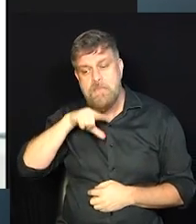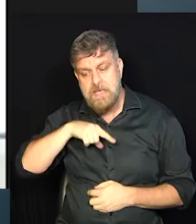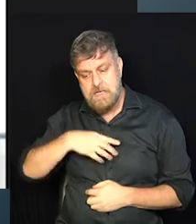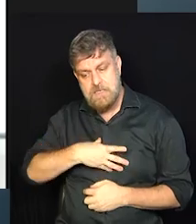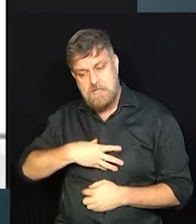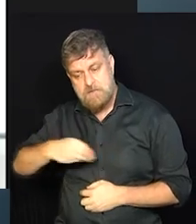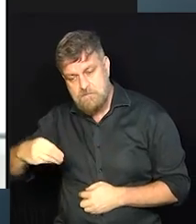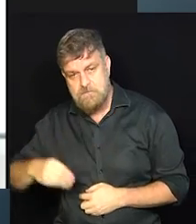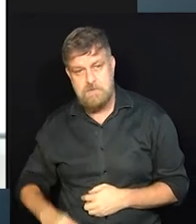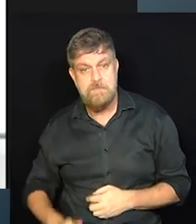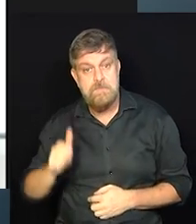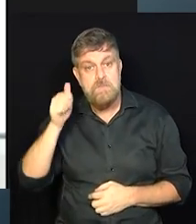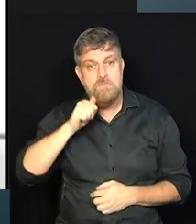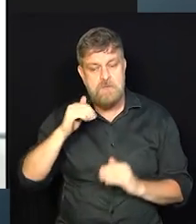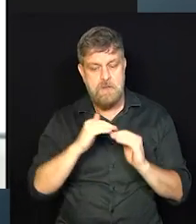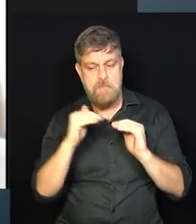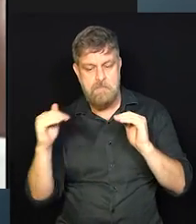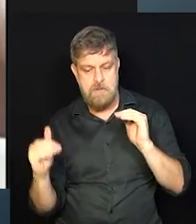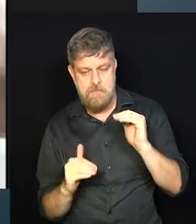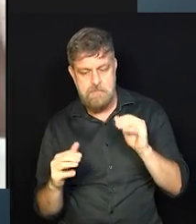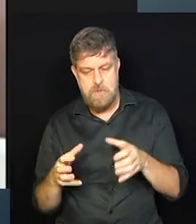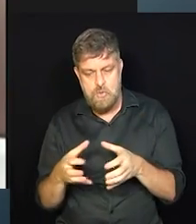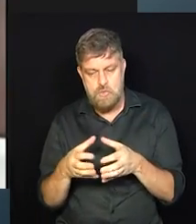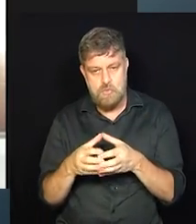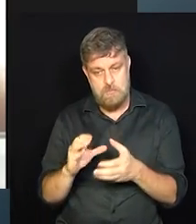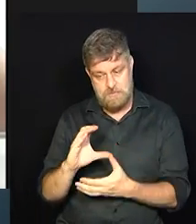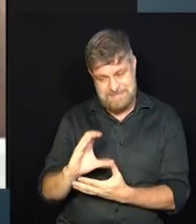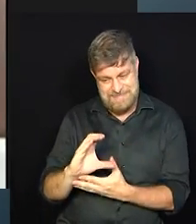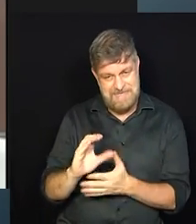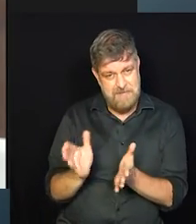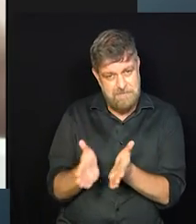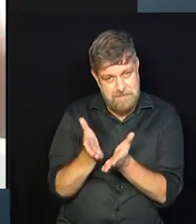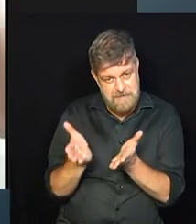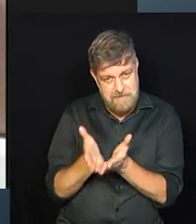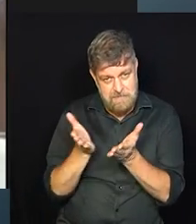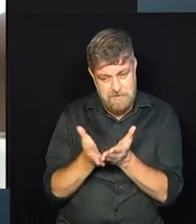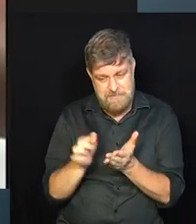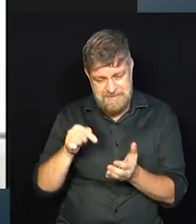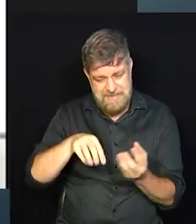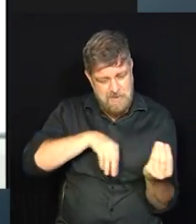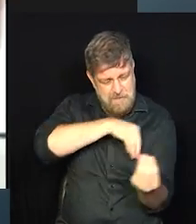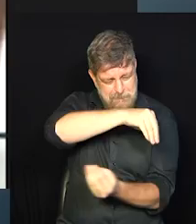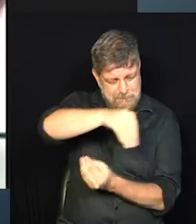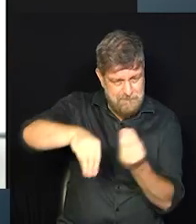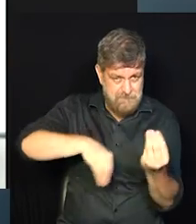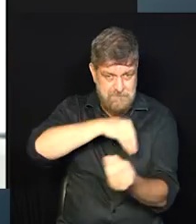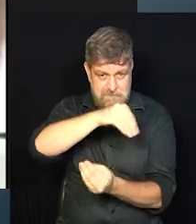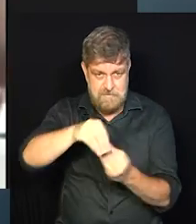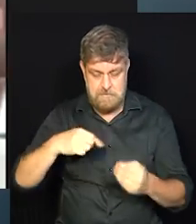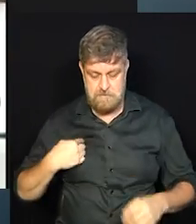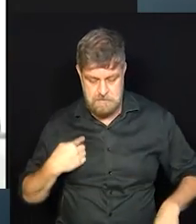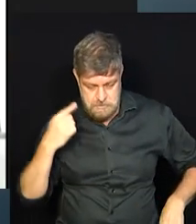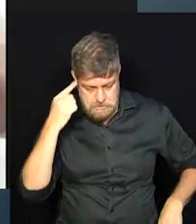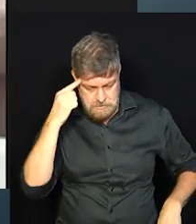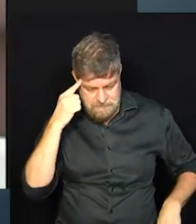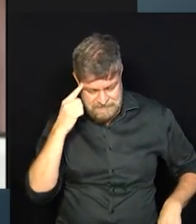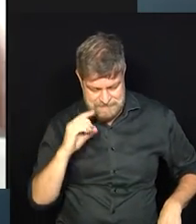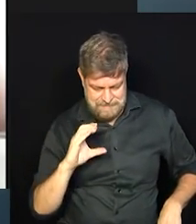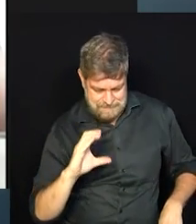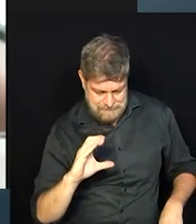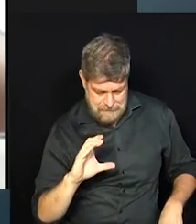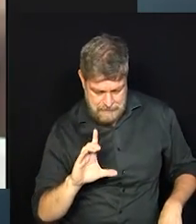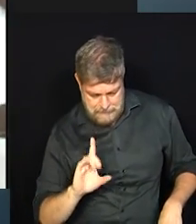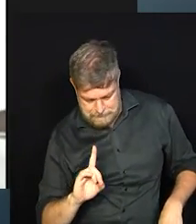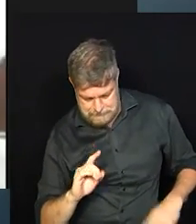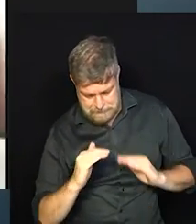uma mulher da classe C hoje, inclusive, classes se misturando muito facilmente quando a gente fala em B,